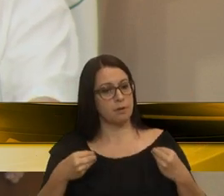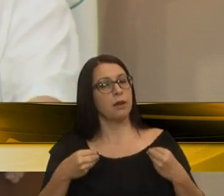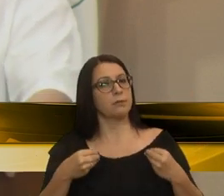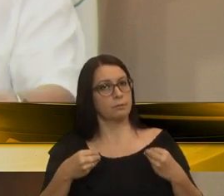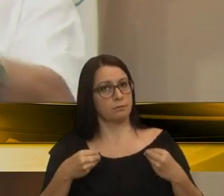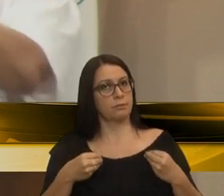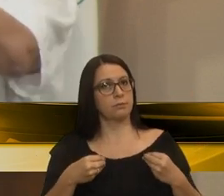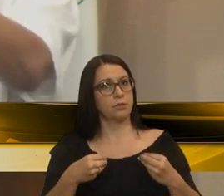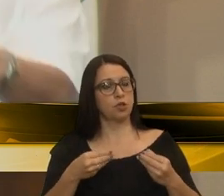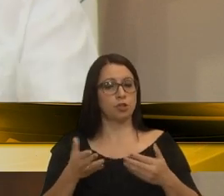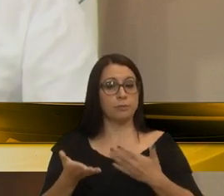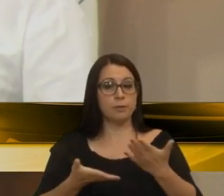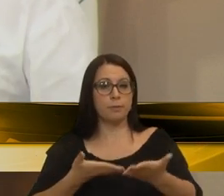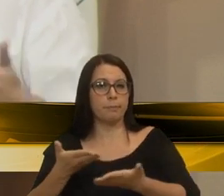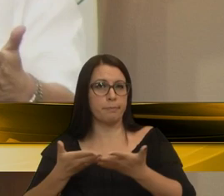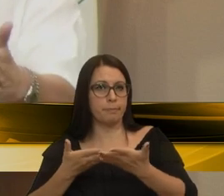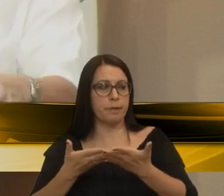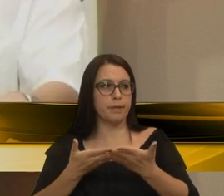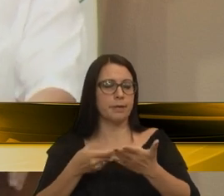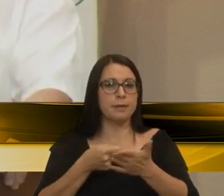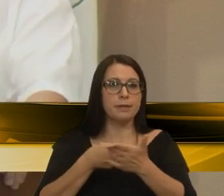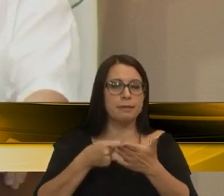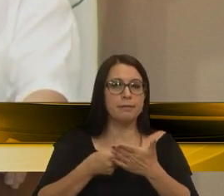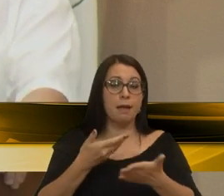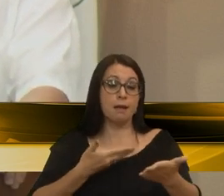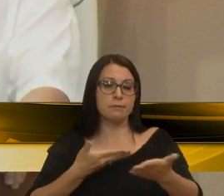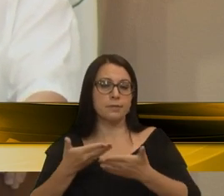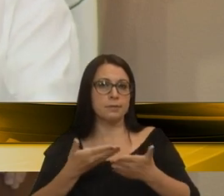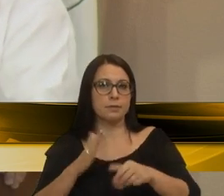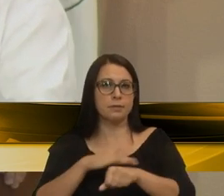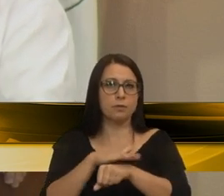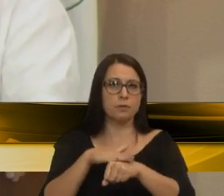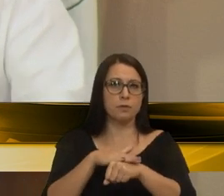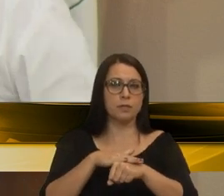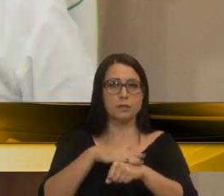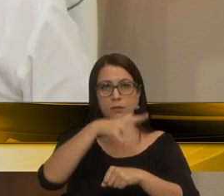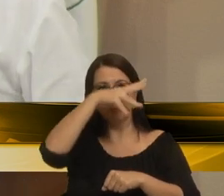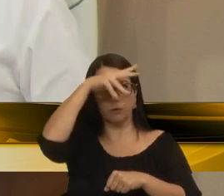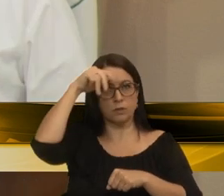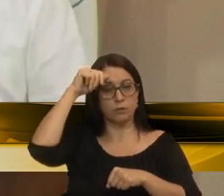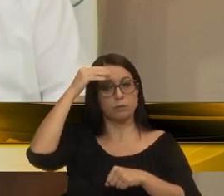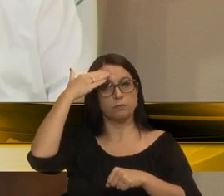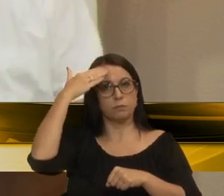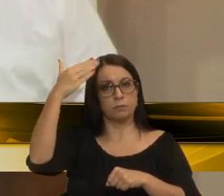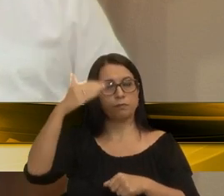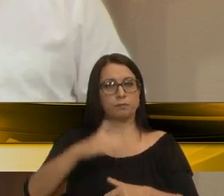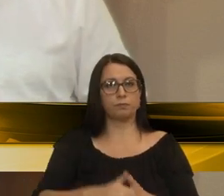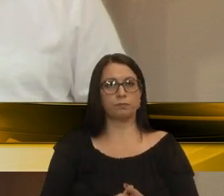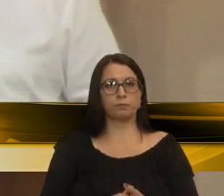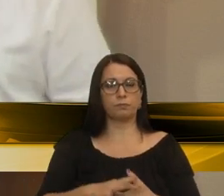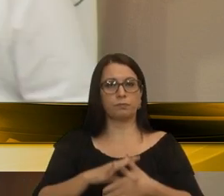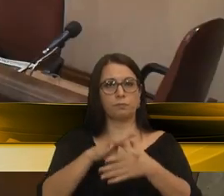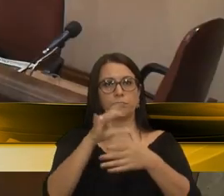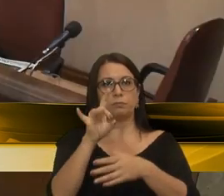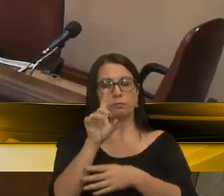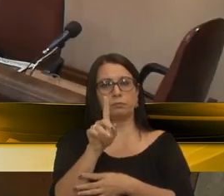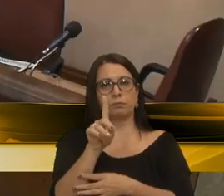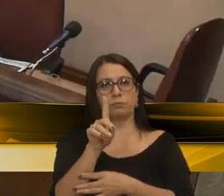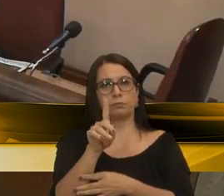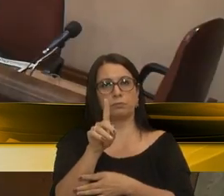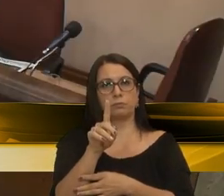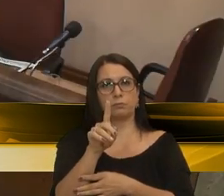de intermediar essa, tentarmos intermediar esse diálogo com o Poder Executivo. Muito obrigado. Uma declaração de líderes